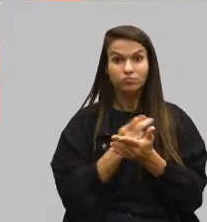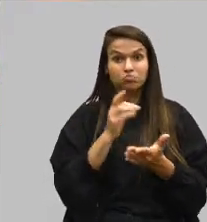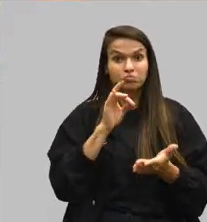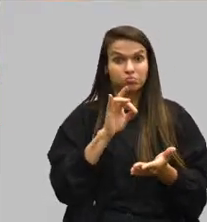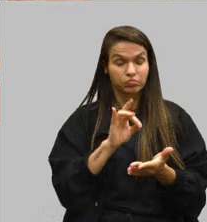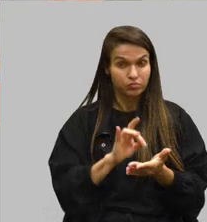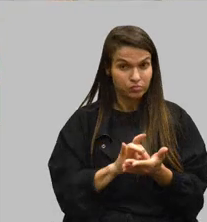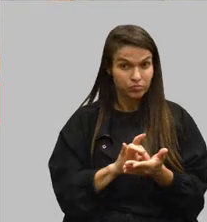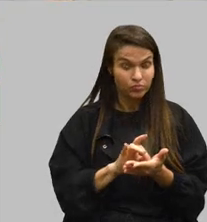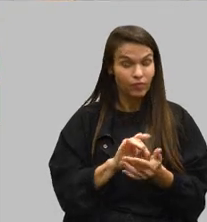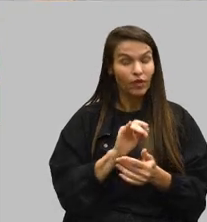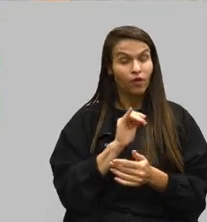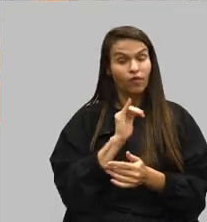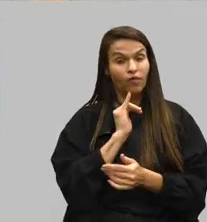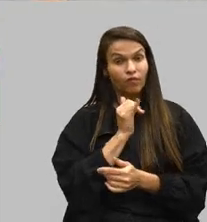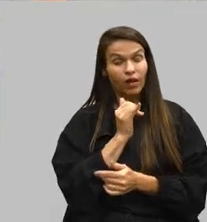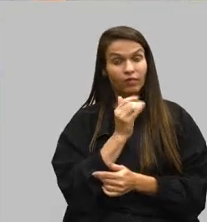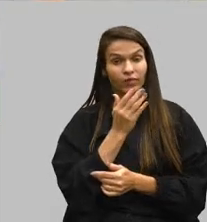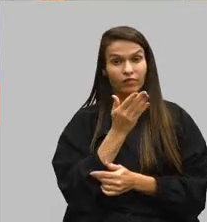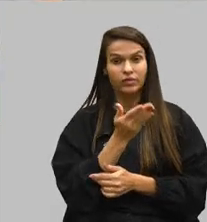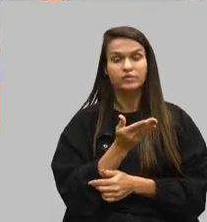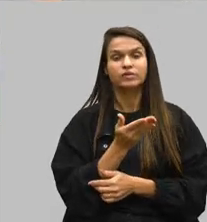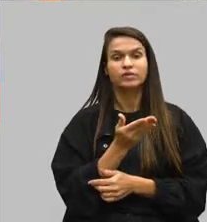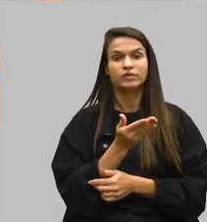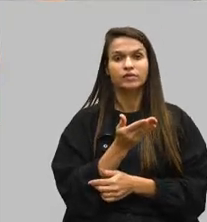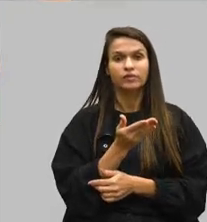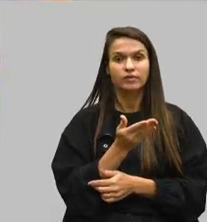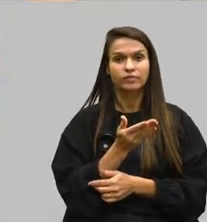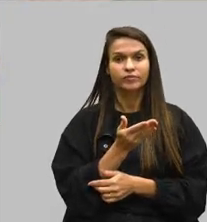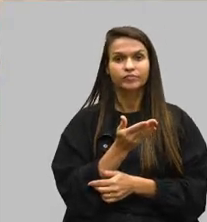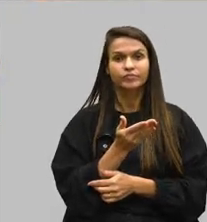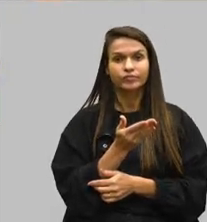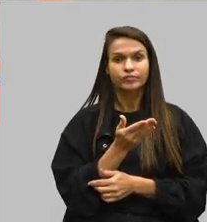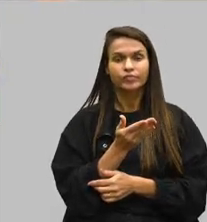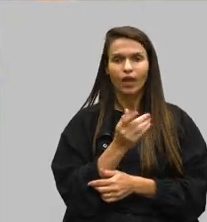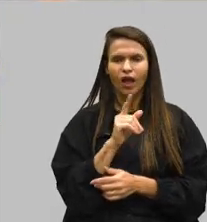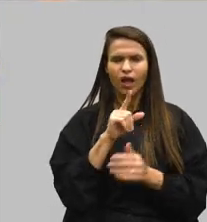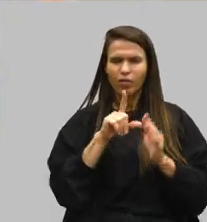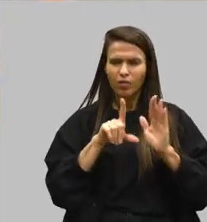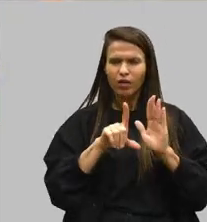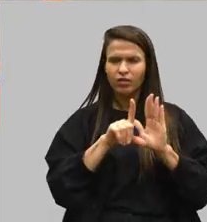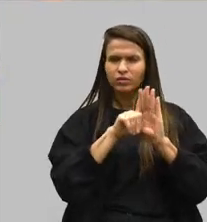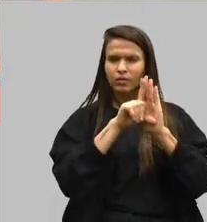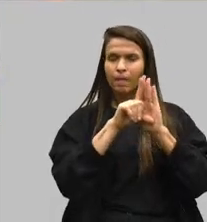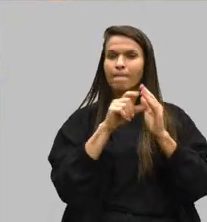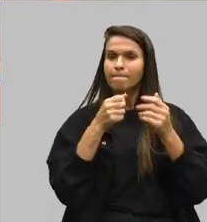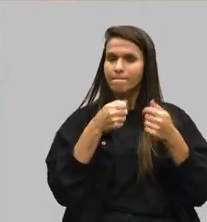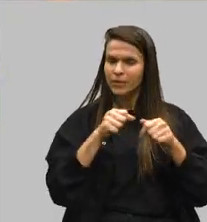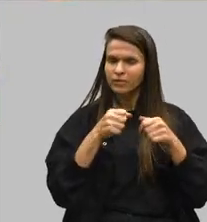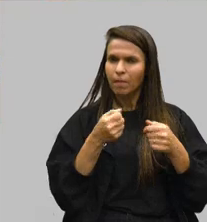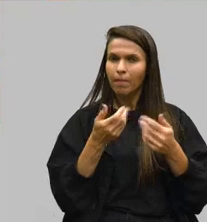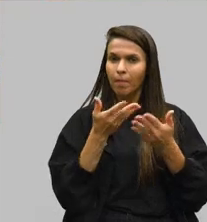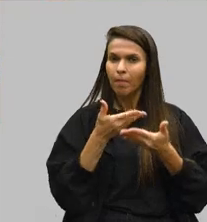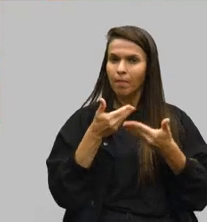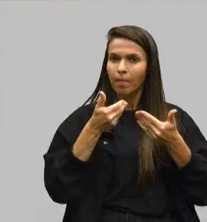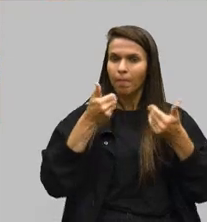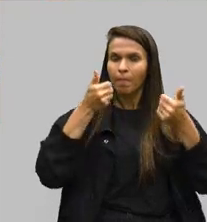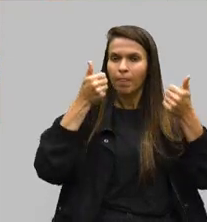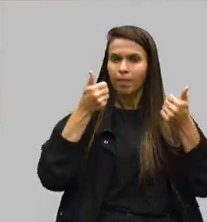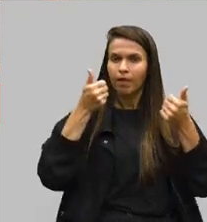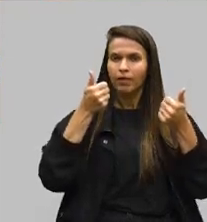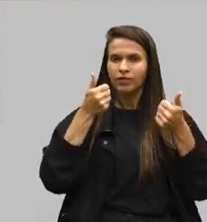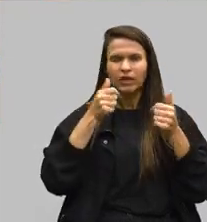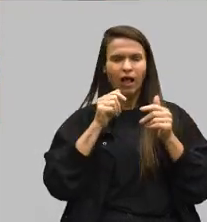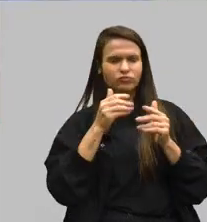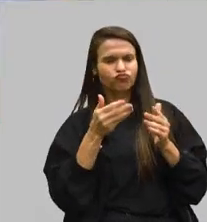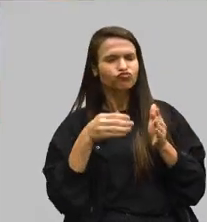Então, eu te falo para você que é uma legislação que precisa ser aperfeiçoada. Se chegar lá, se está tudo